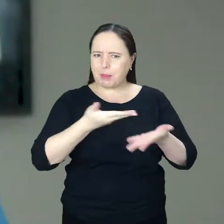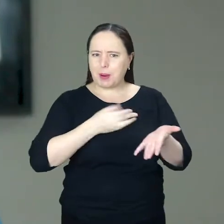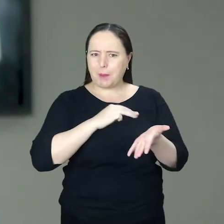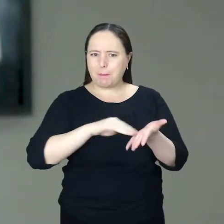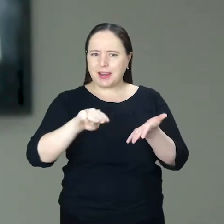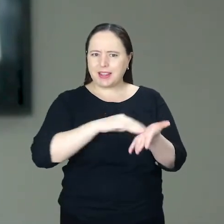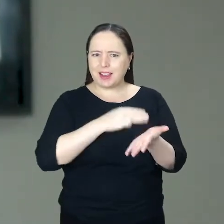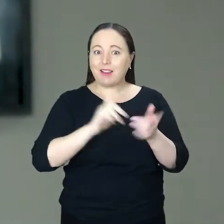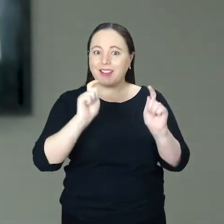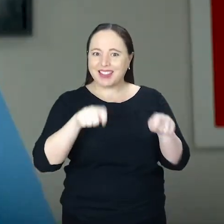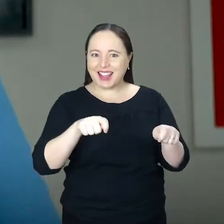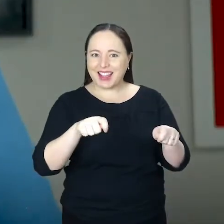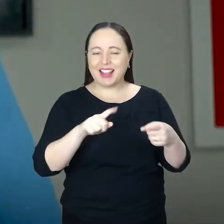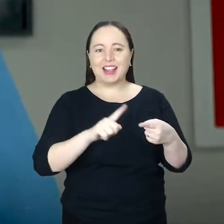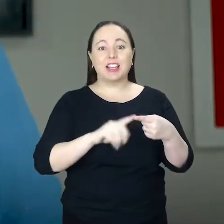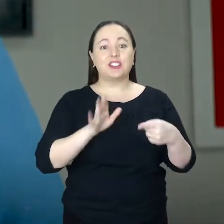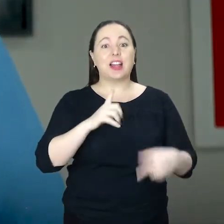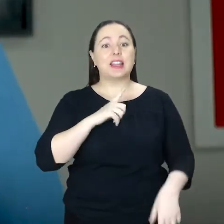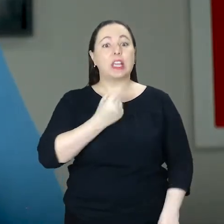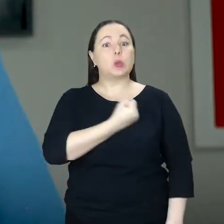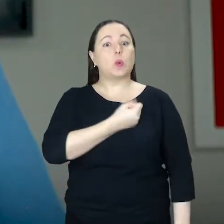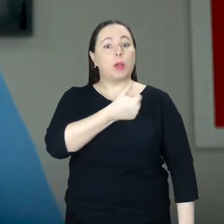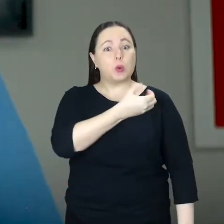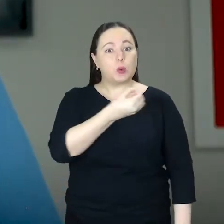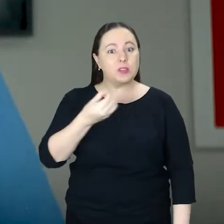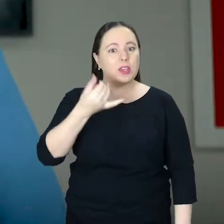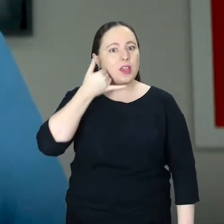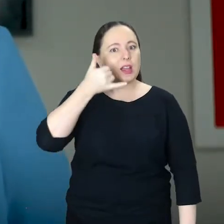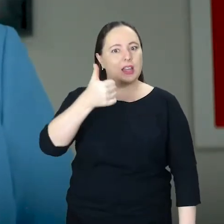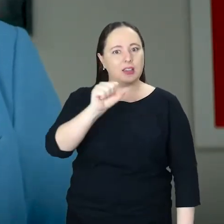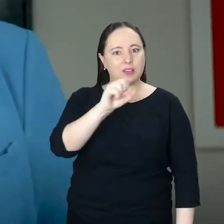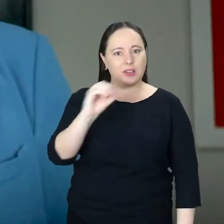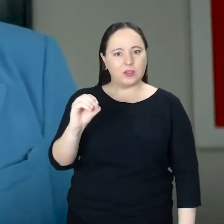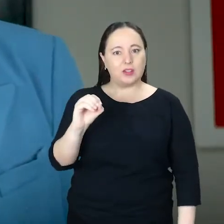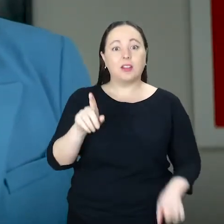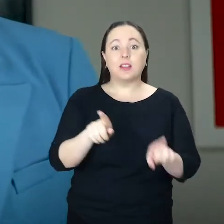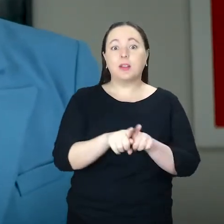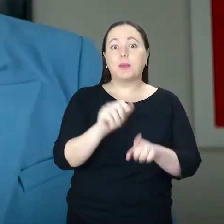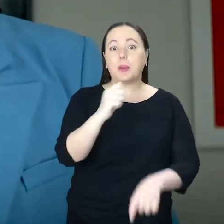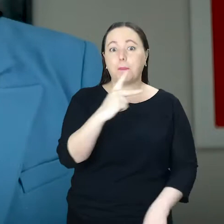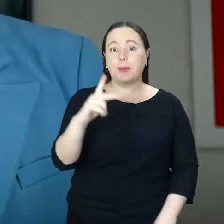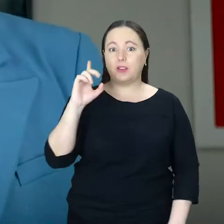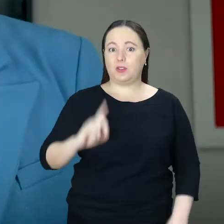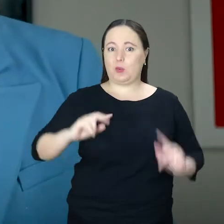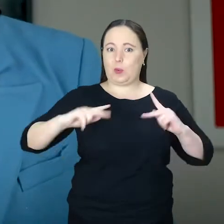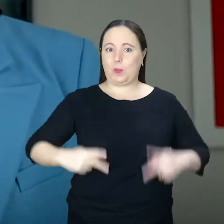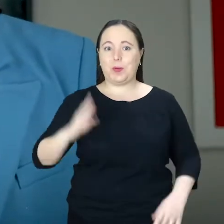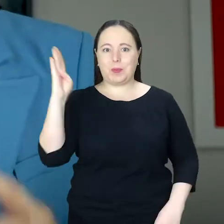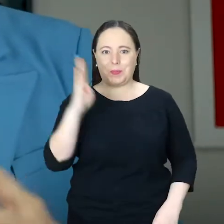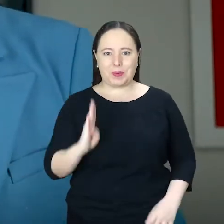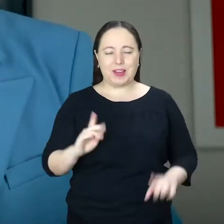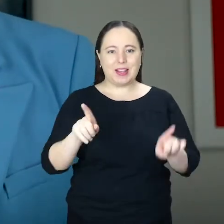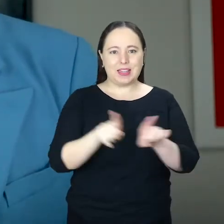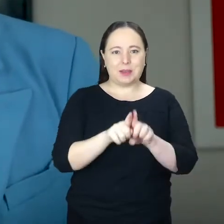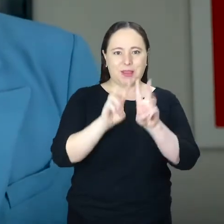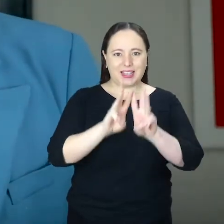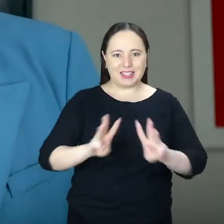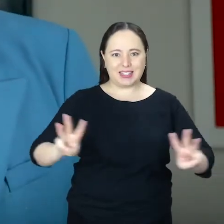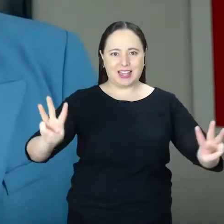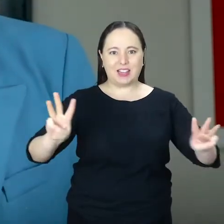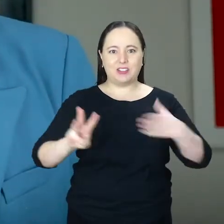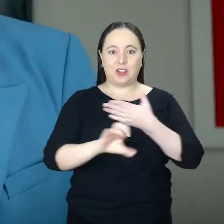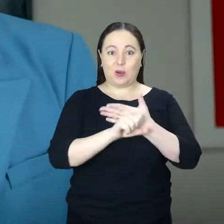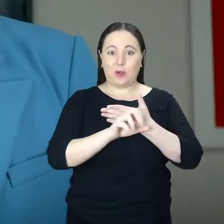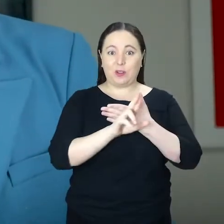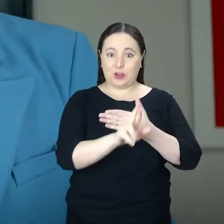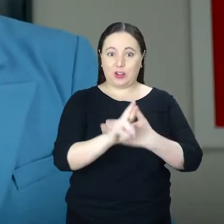Então, além do Disque 100, do Ligue 180, do aplicativo Direitos Humanos Brasil e do site da